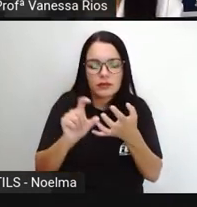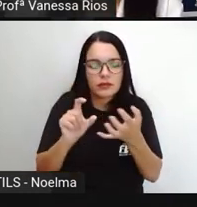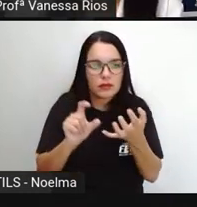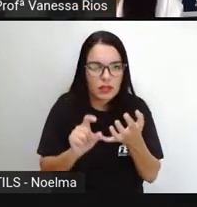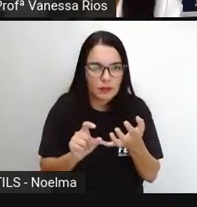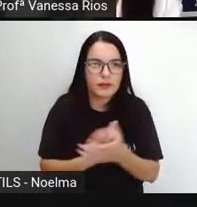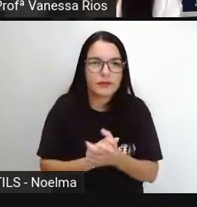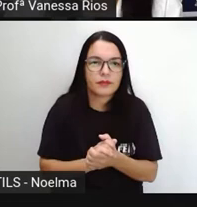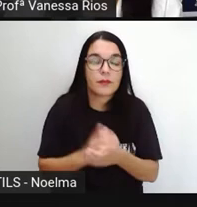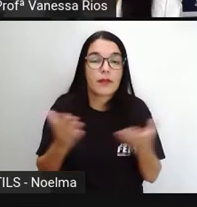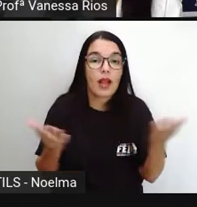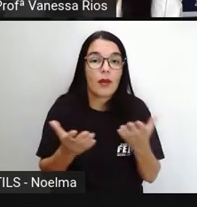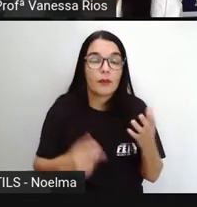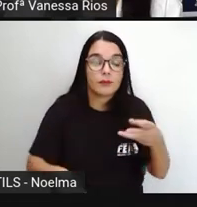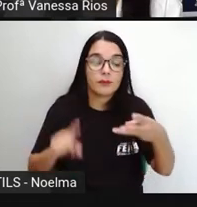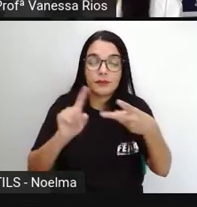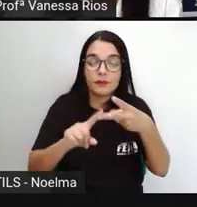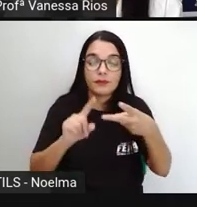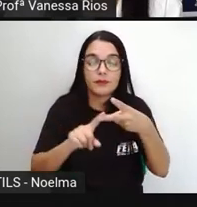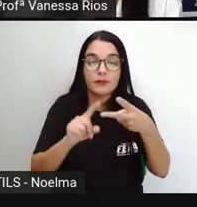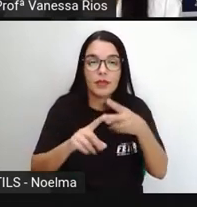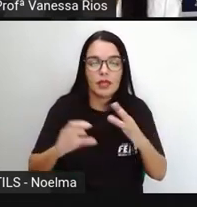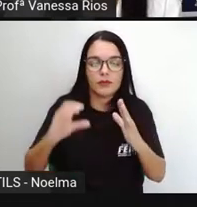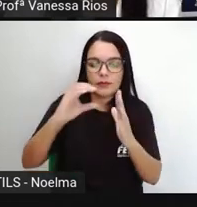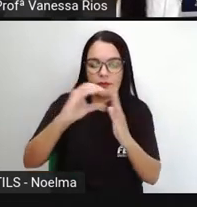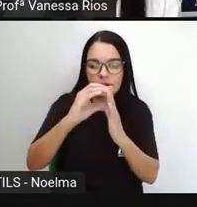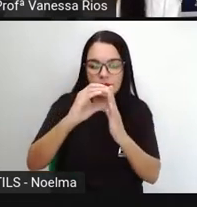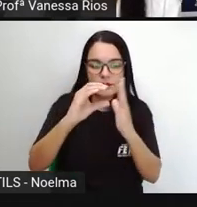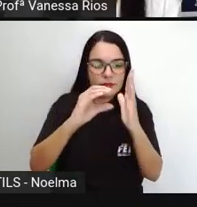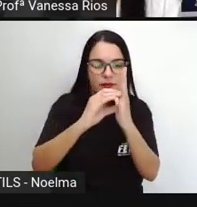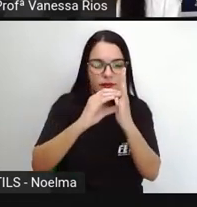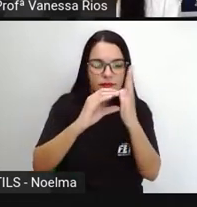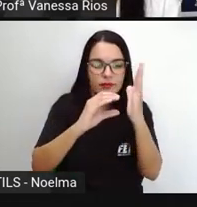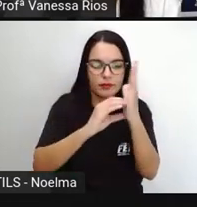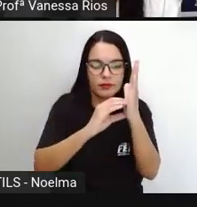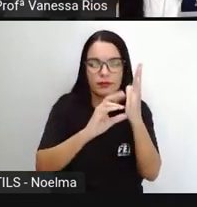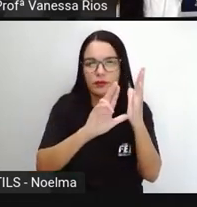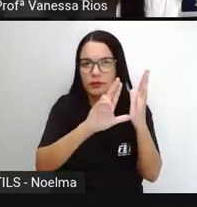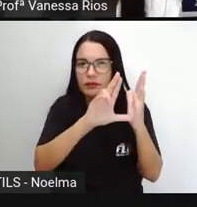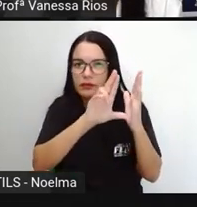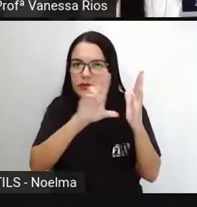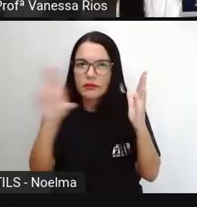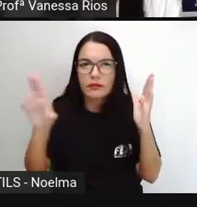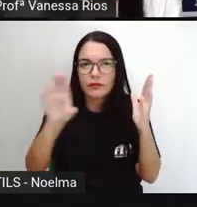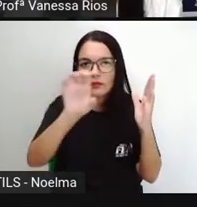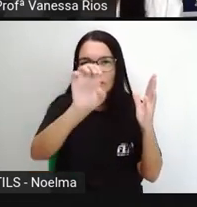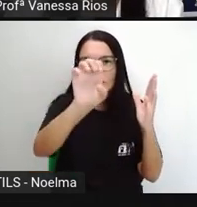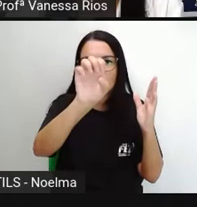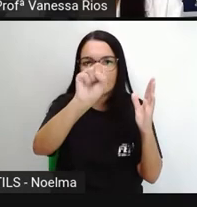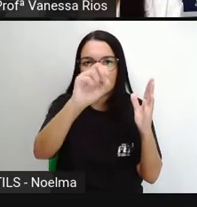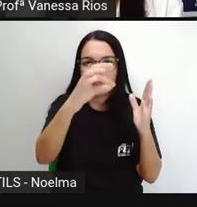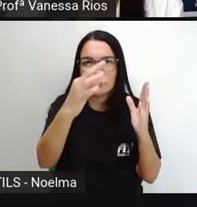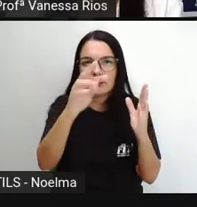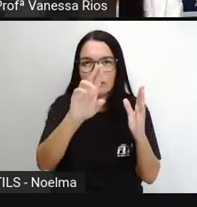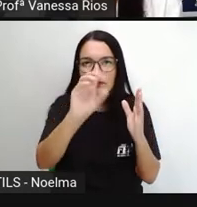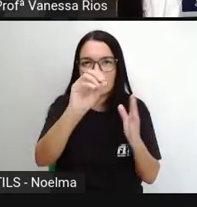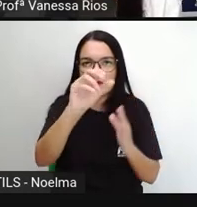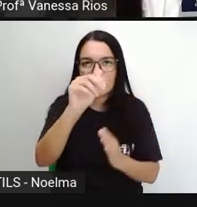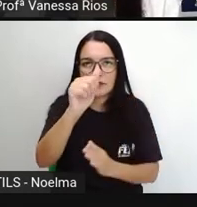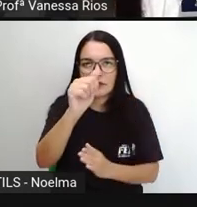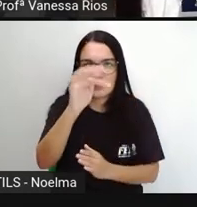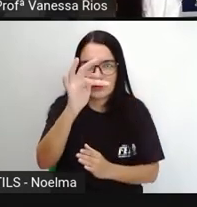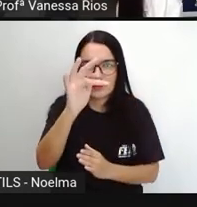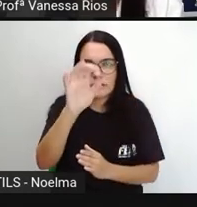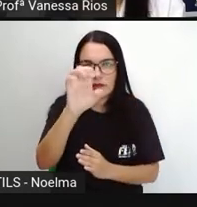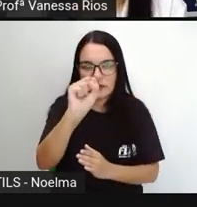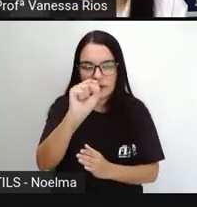E aí os conjuntos de versos se chamam estrofes. Então, quando a gente junta grupos de